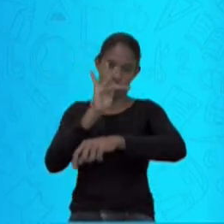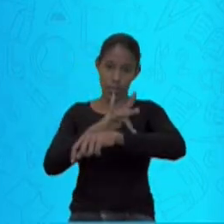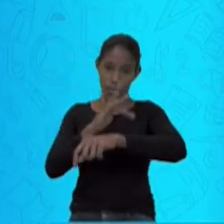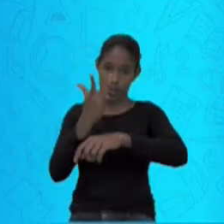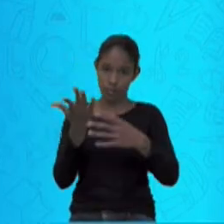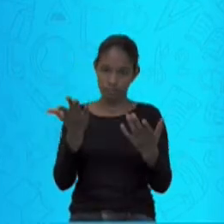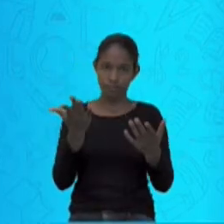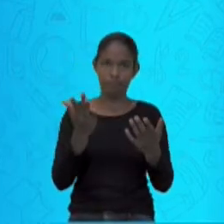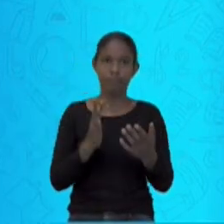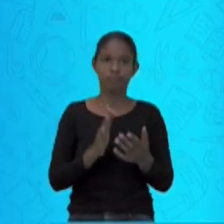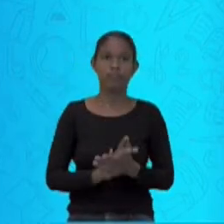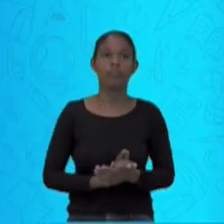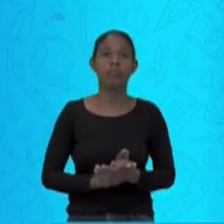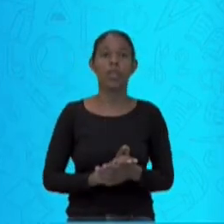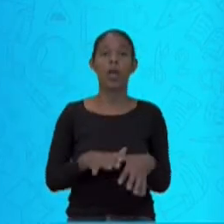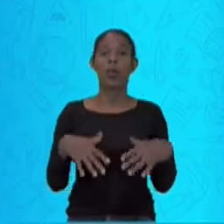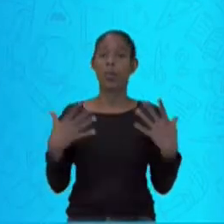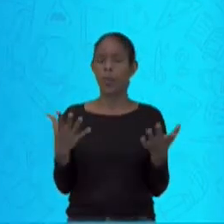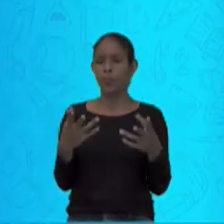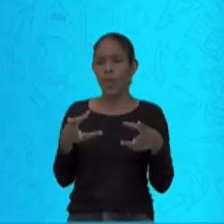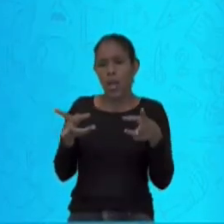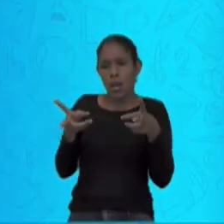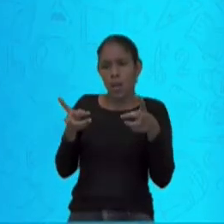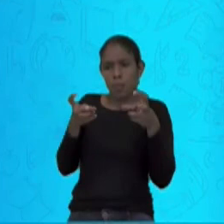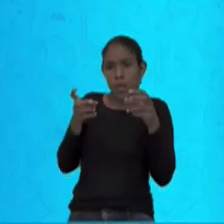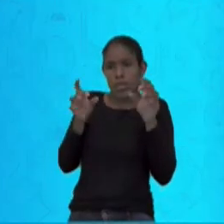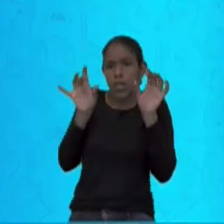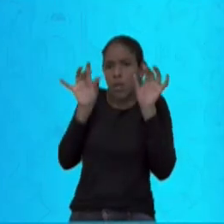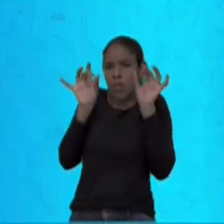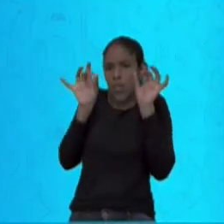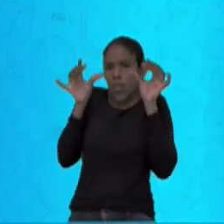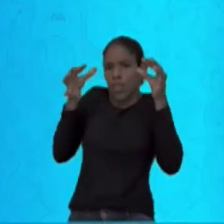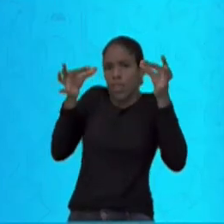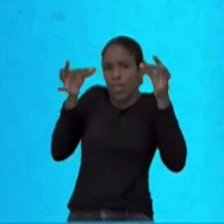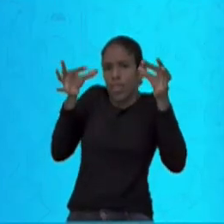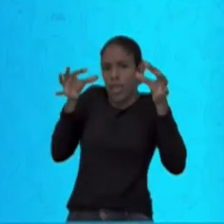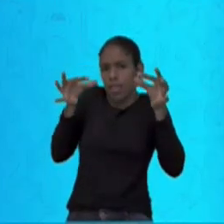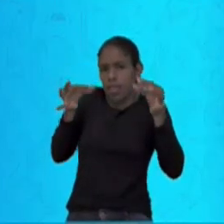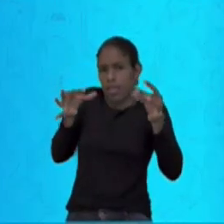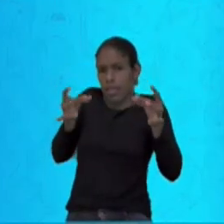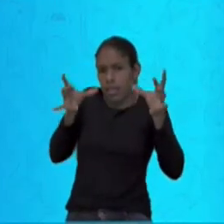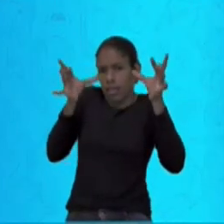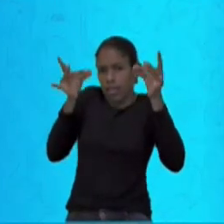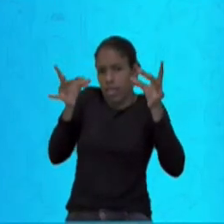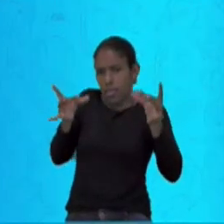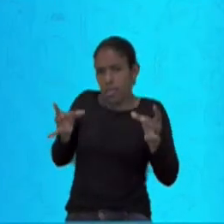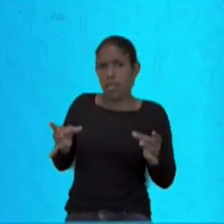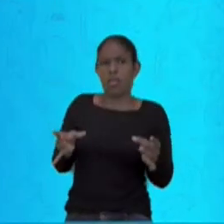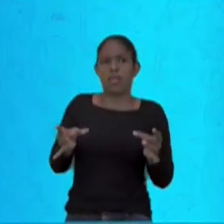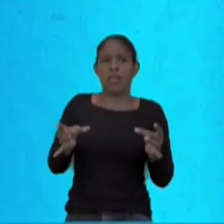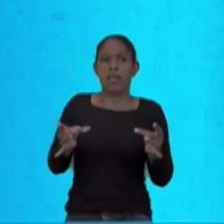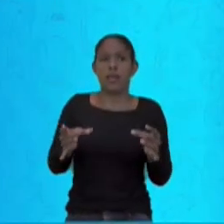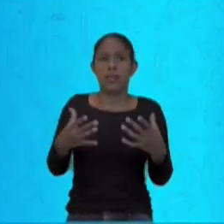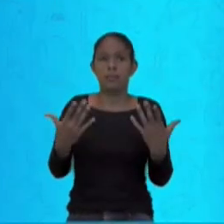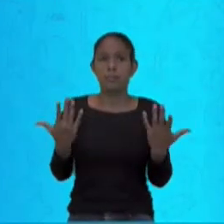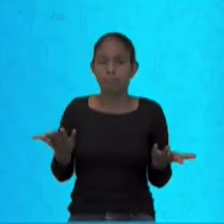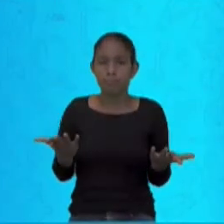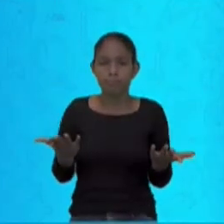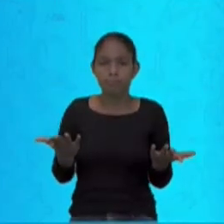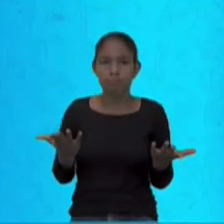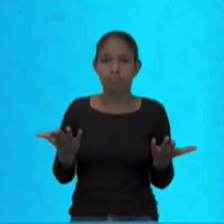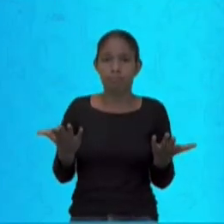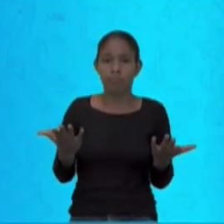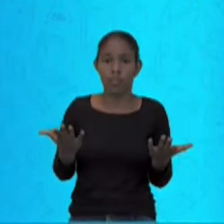um detalhe. Em nenhum momento foi citado de que no processo de transmissão entrou aqui algum outro tipo de